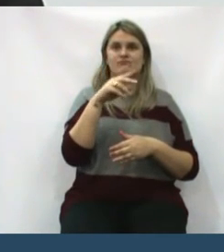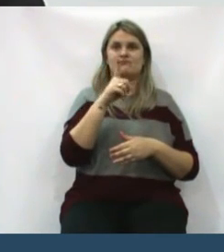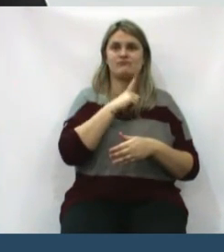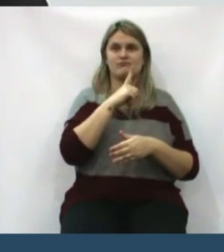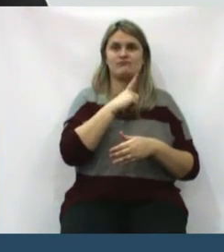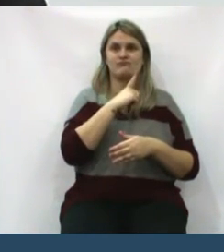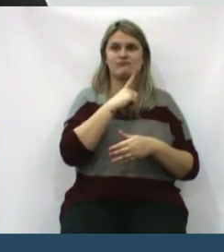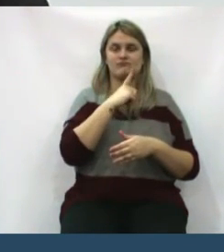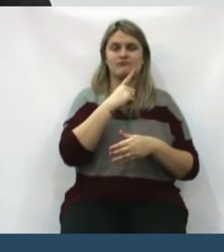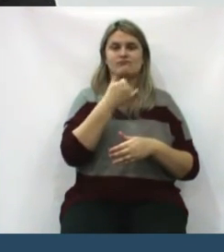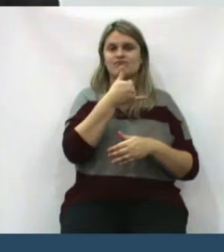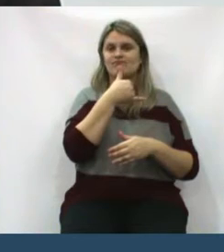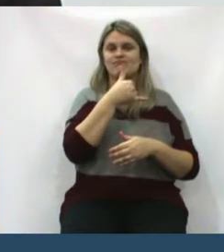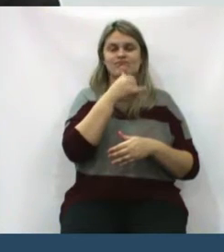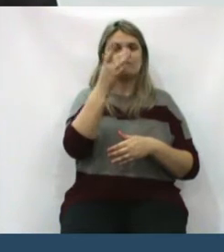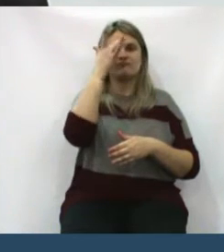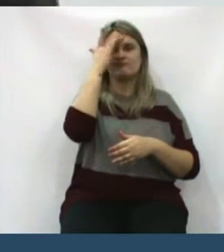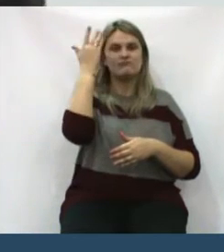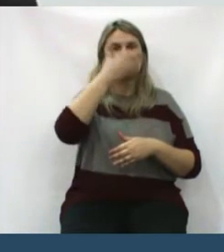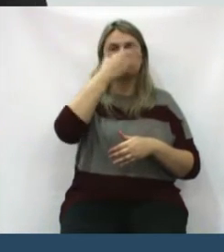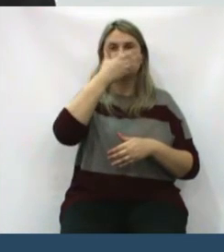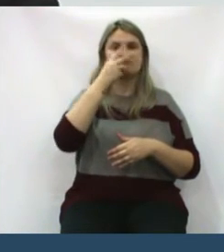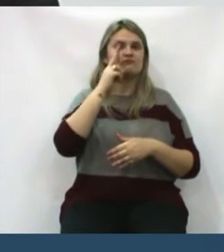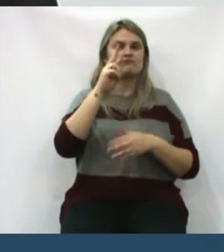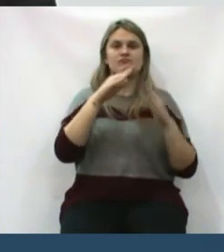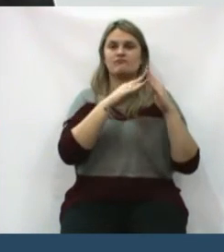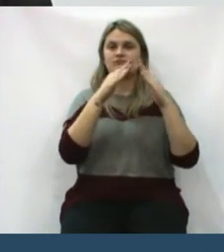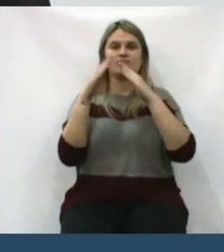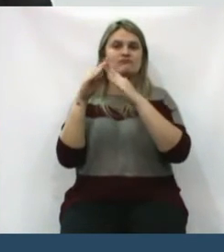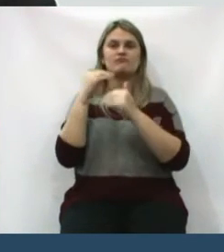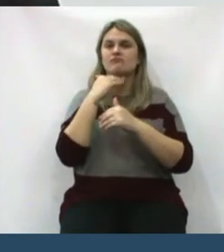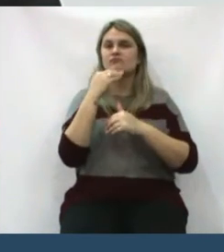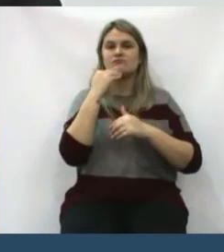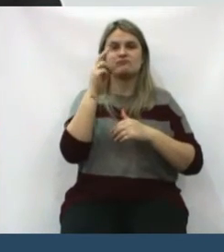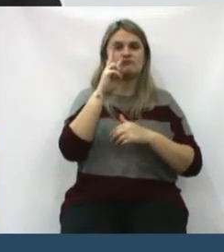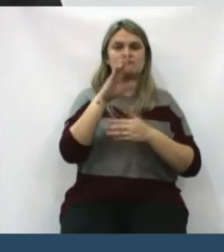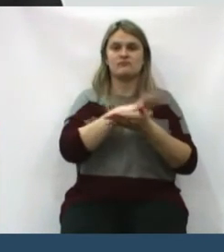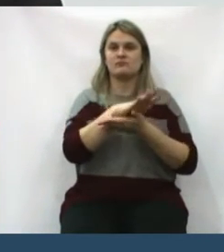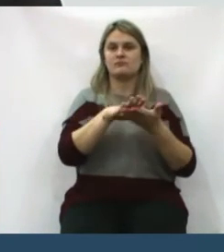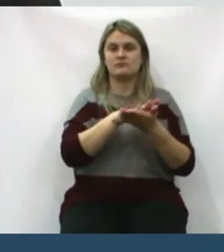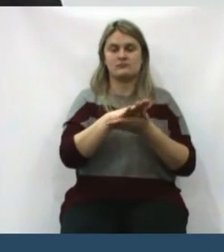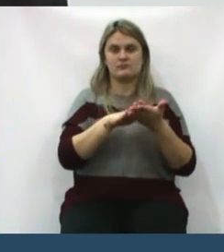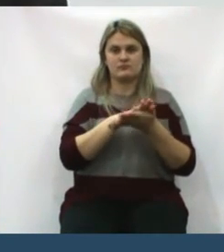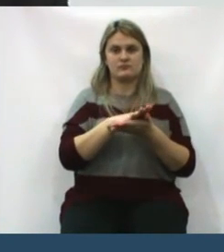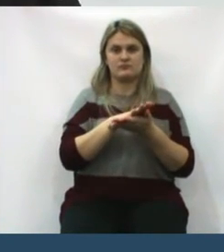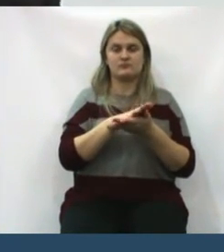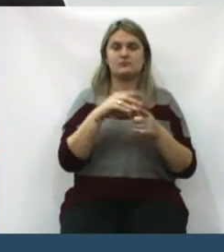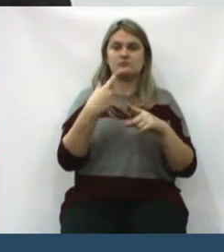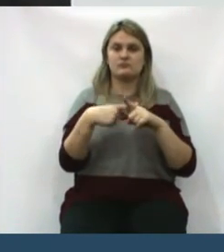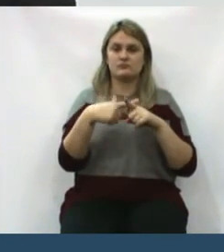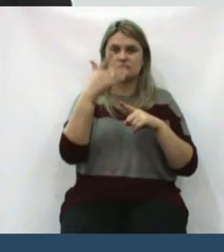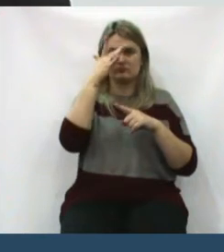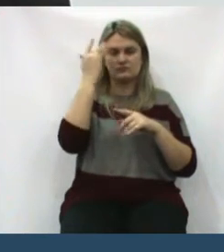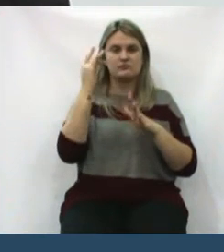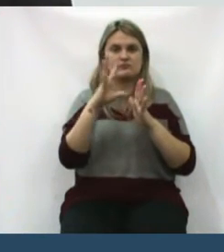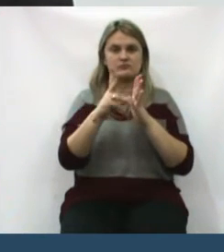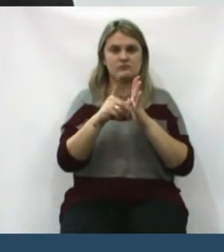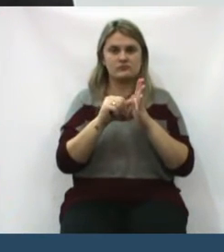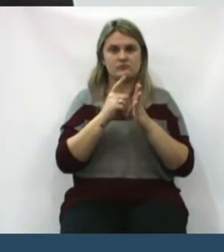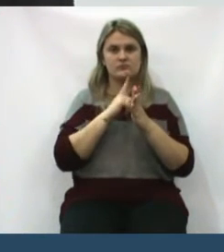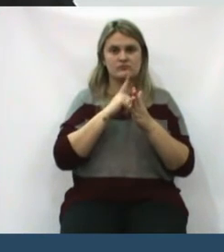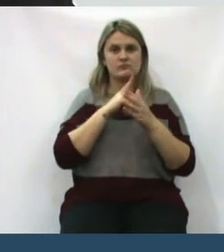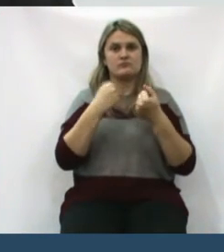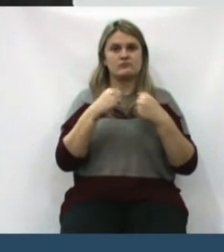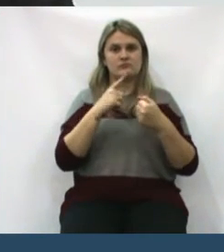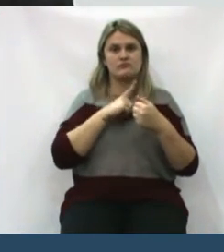Isso que é o mais interessante de tudo. Nenhum vizinho vê, ninguém tem encarimento. Os caras para roubar tanta